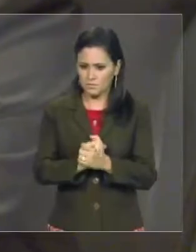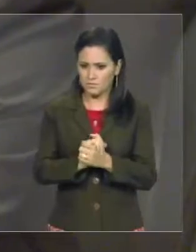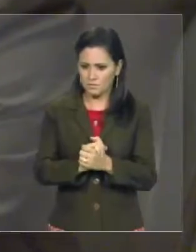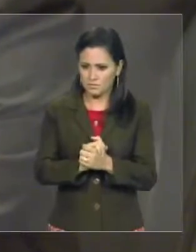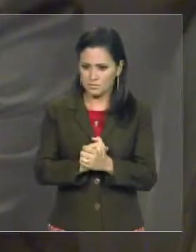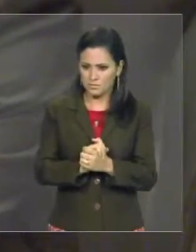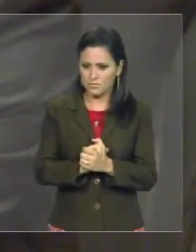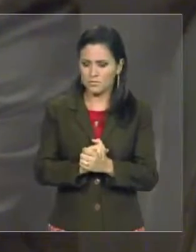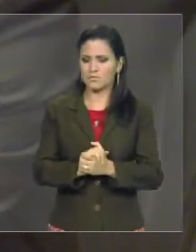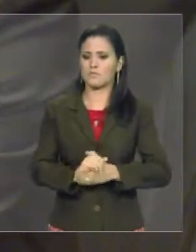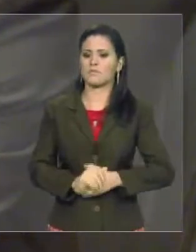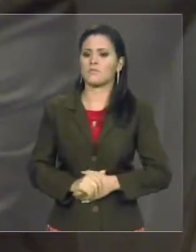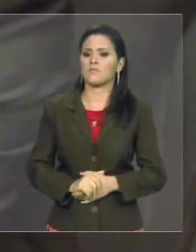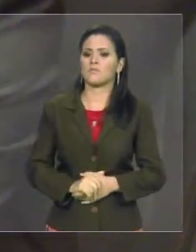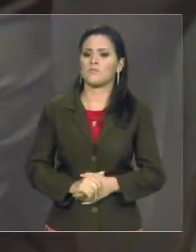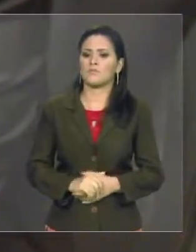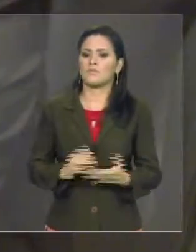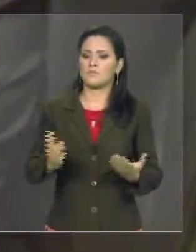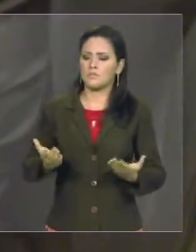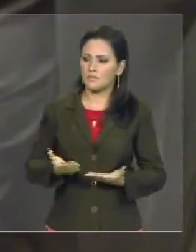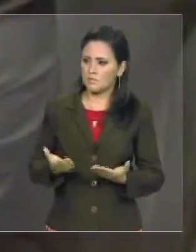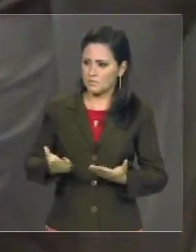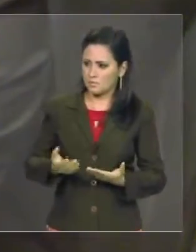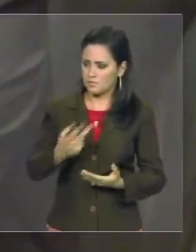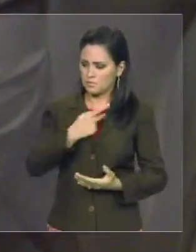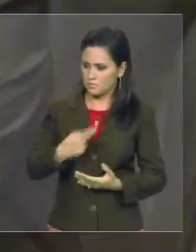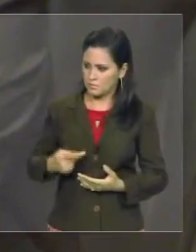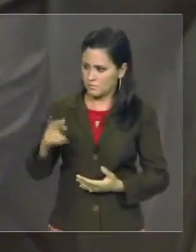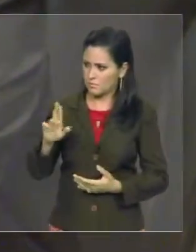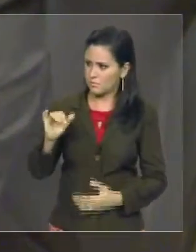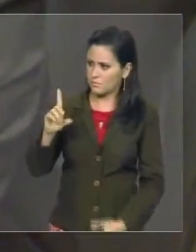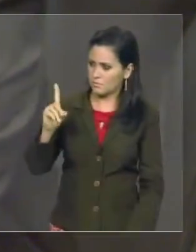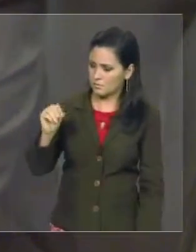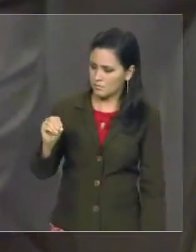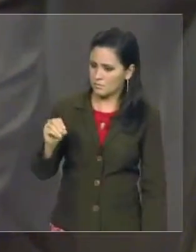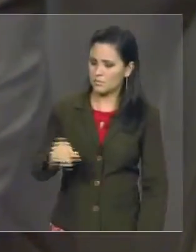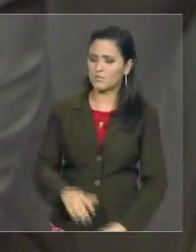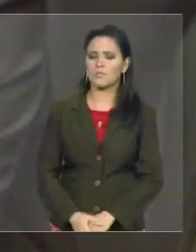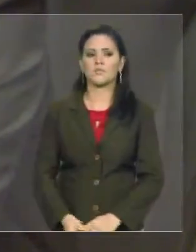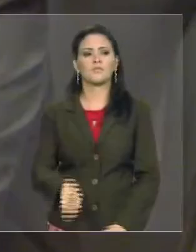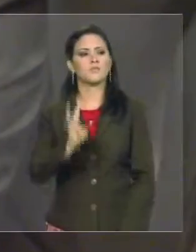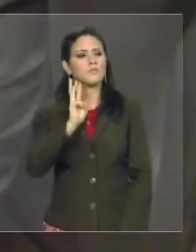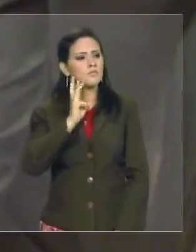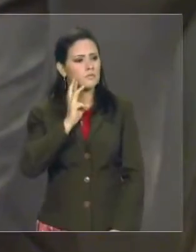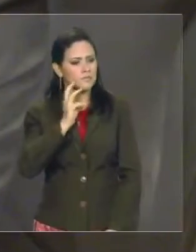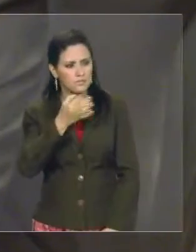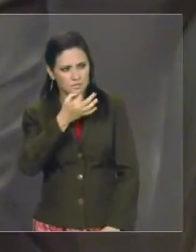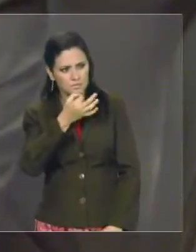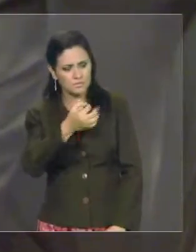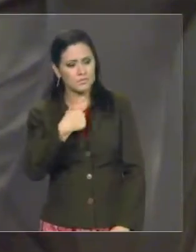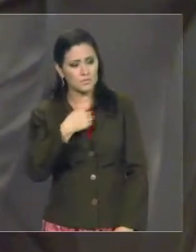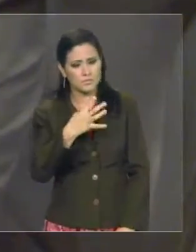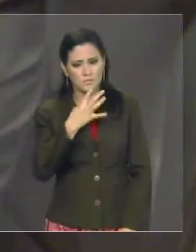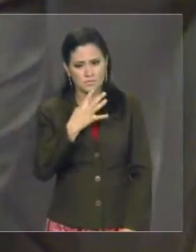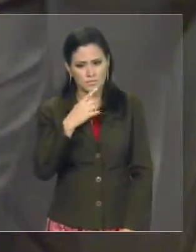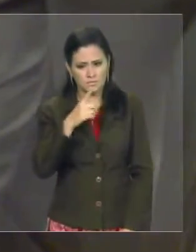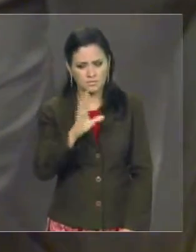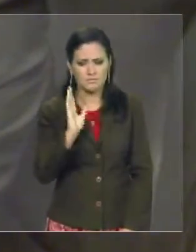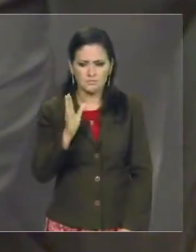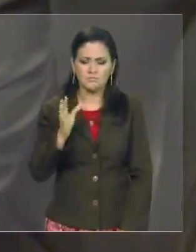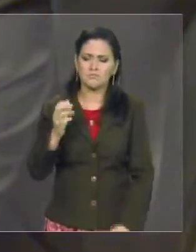essa sessão. Deputado Hélio, eu vou só, apenas um pequeno comentário, que eu conheço, vossa excelência, há algum tempo,